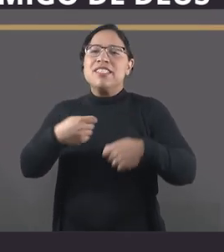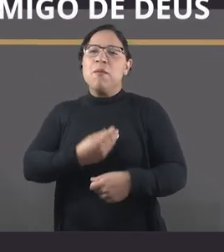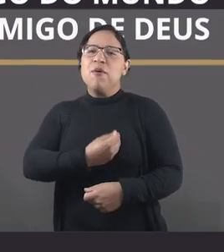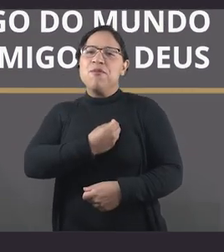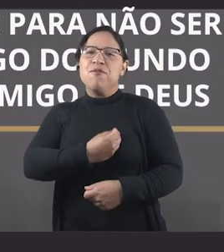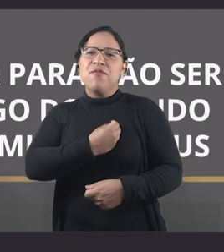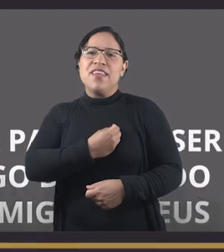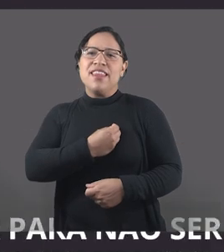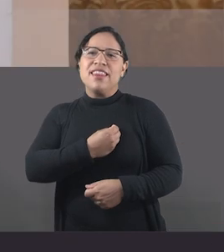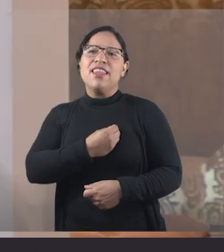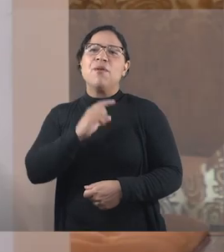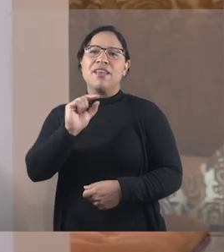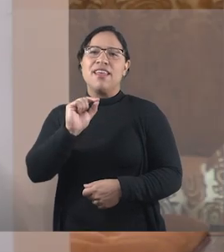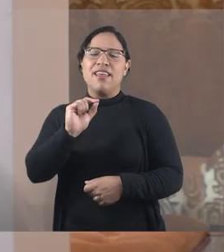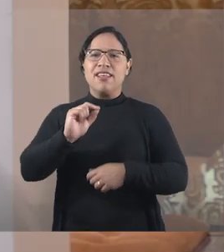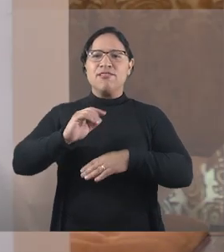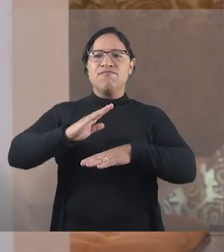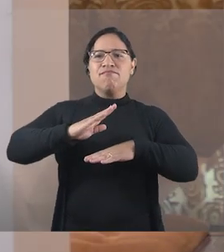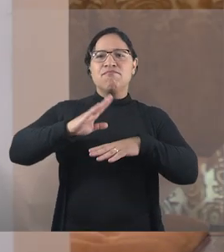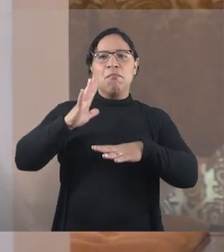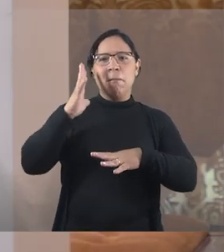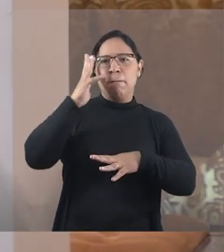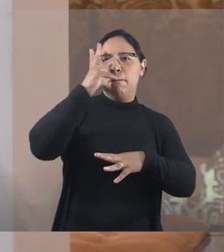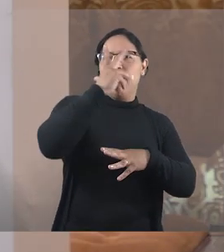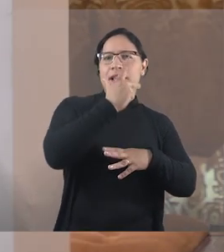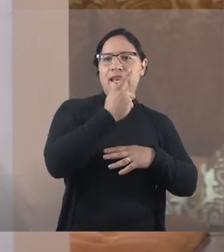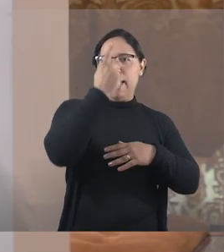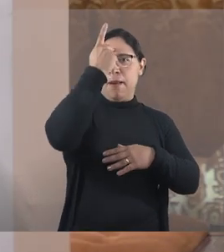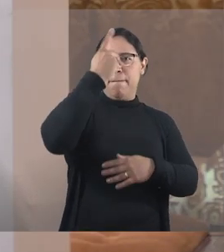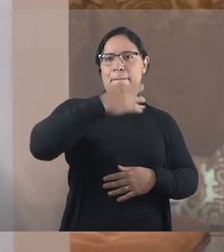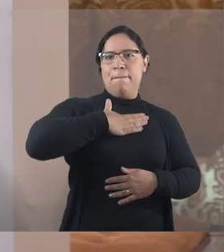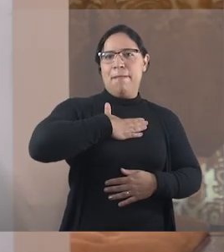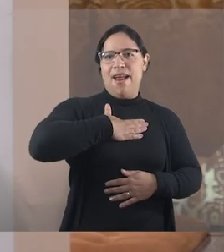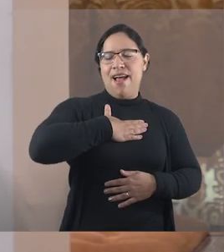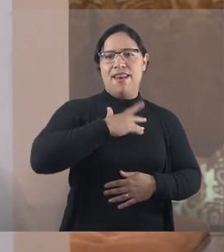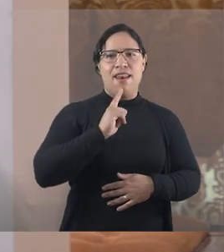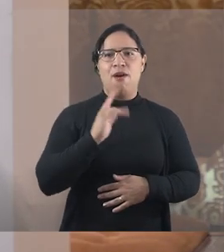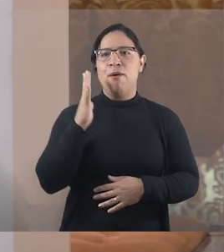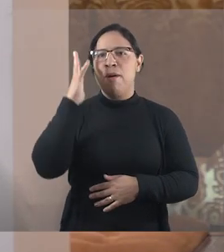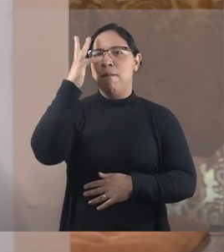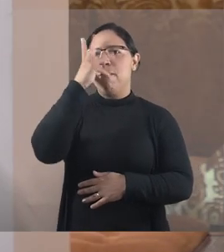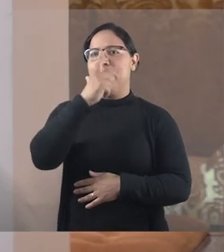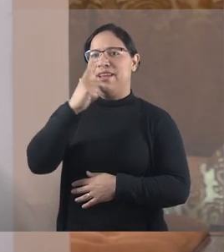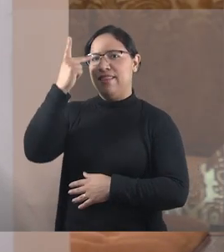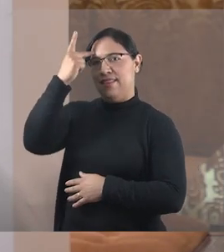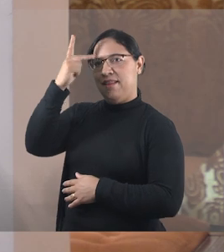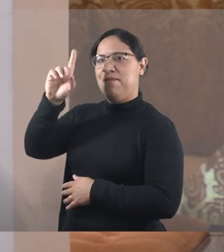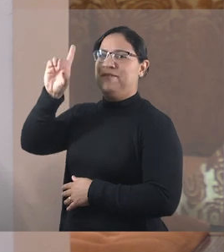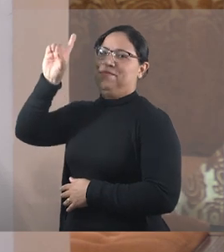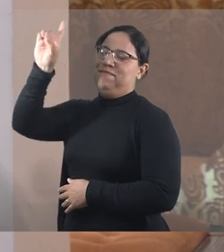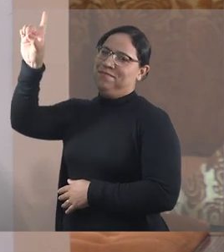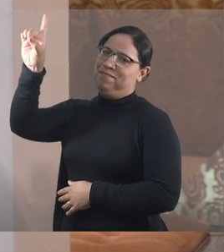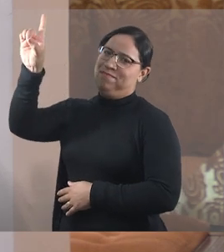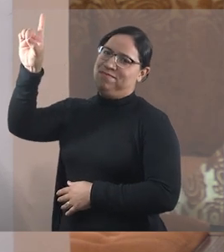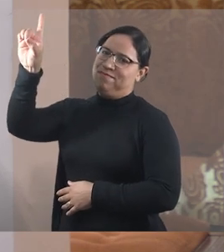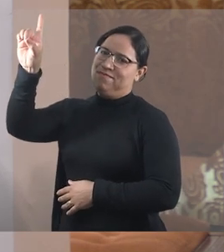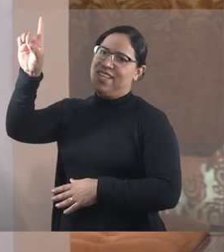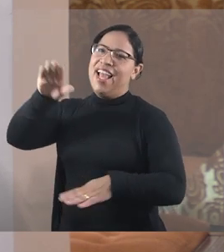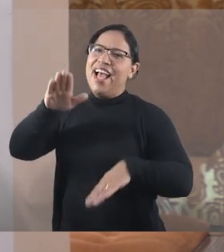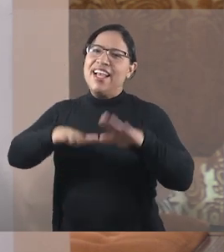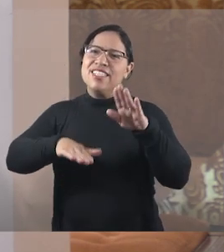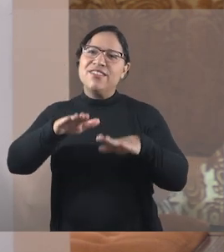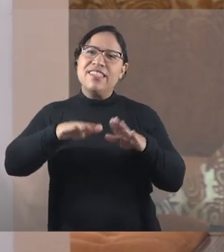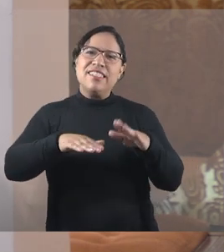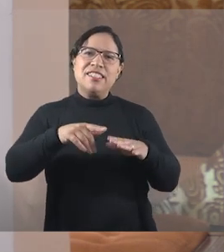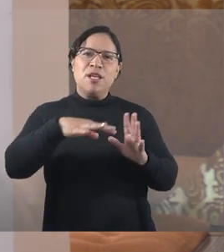que agrada aos nossos desejos da carne. E muitas vezes nós olhamos para esse amigo e gostamos de caminhar com ele e nos